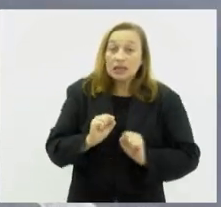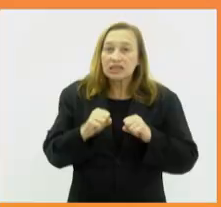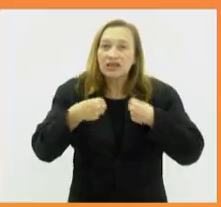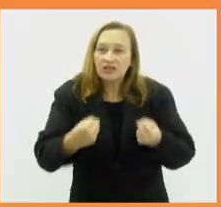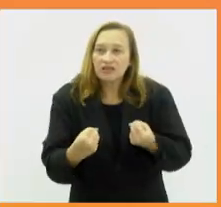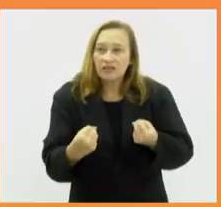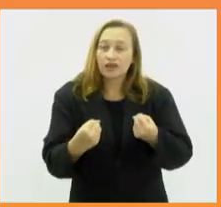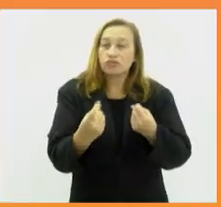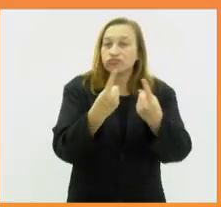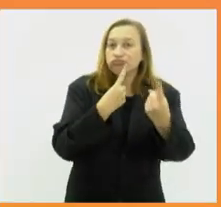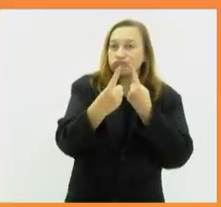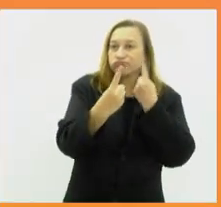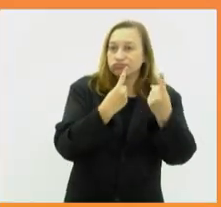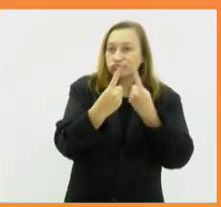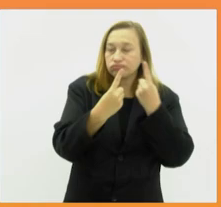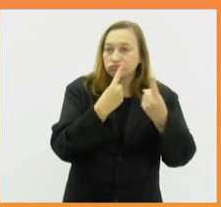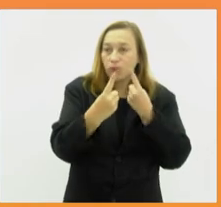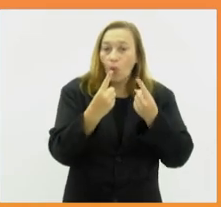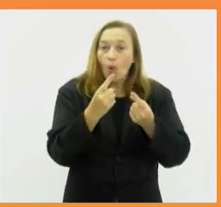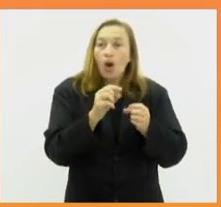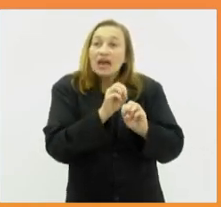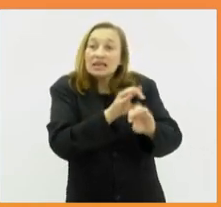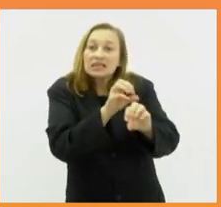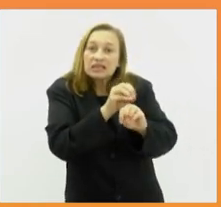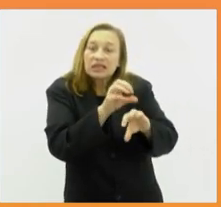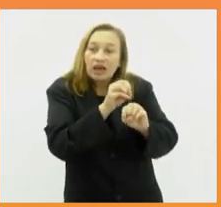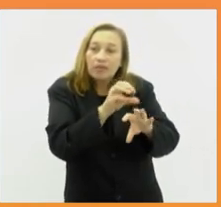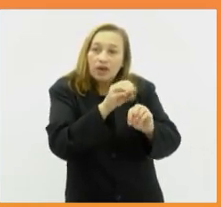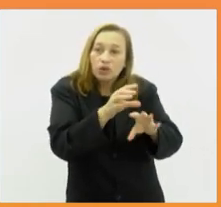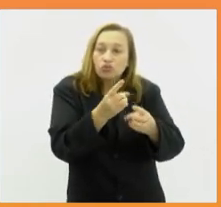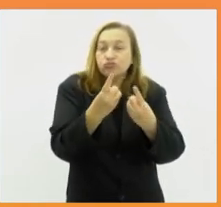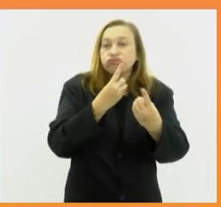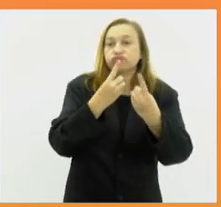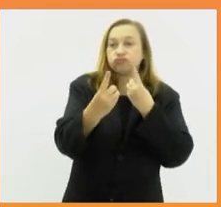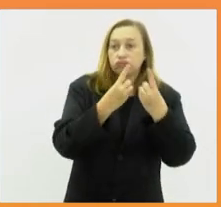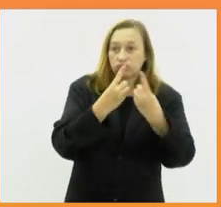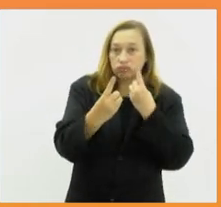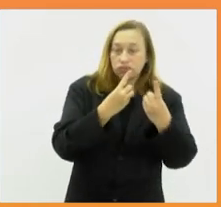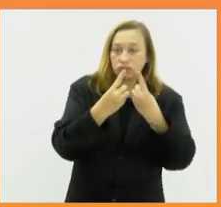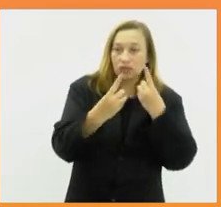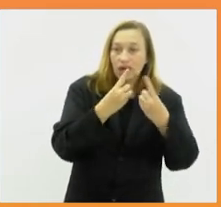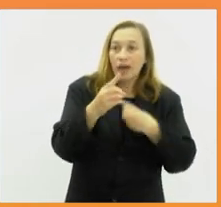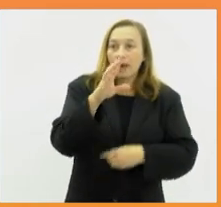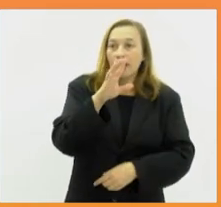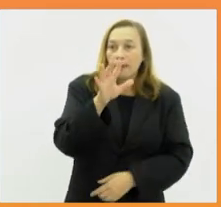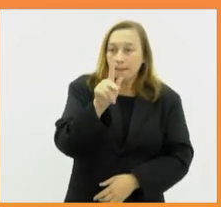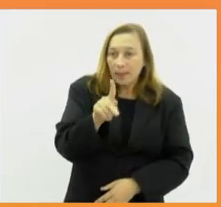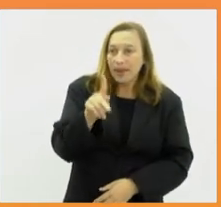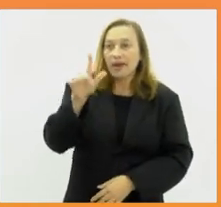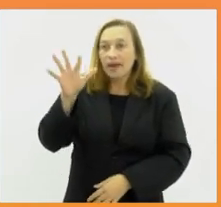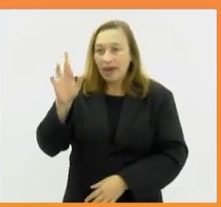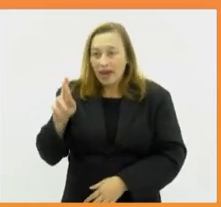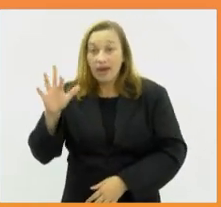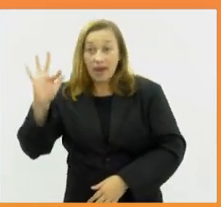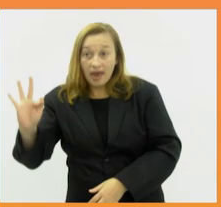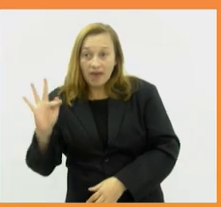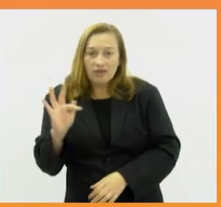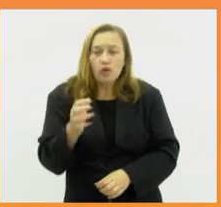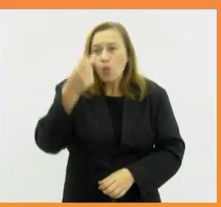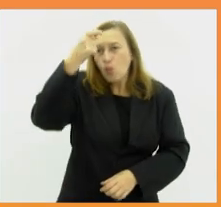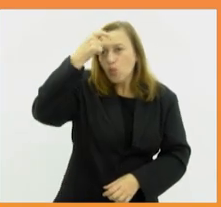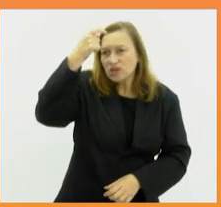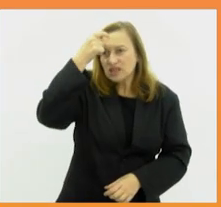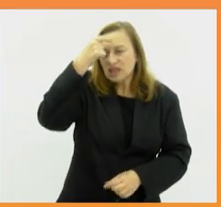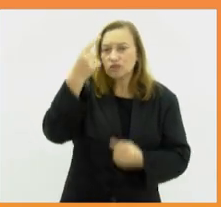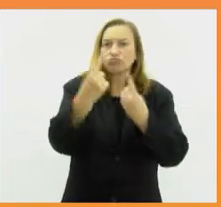viária. O trabalho de educação para o trânsito vai além das rodovias. A PRF promove ações permanentes de educação e conscientização